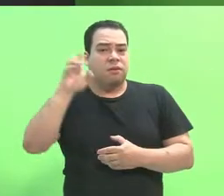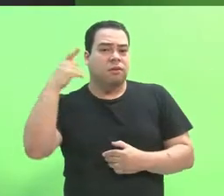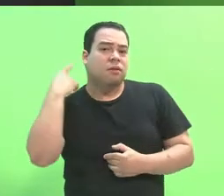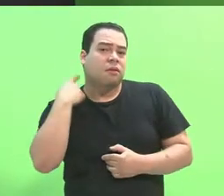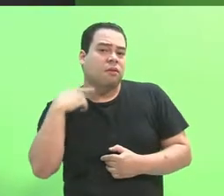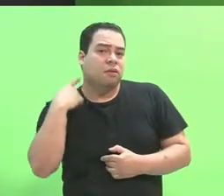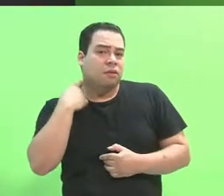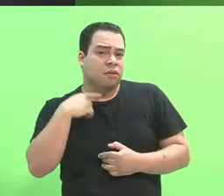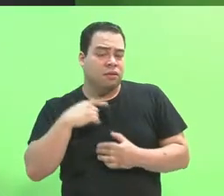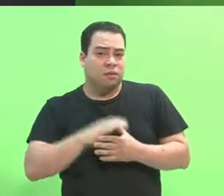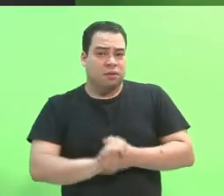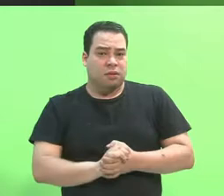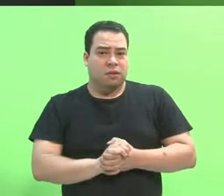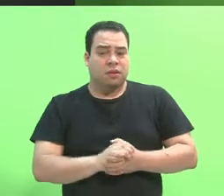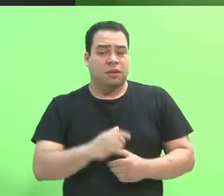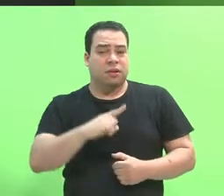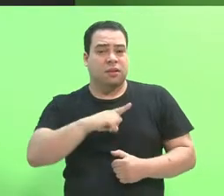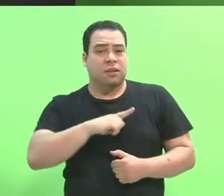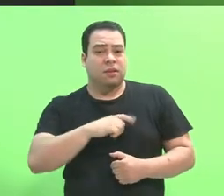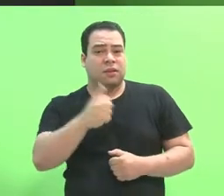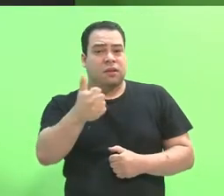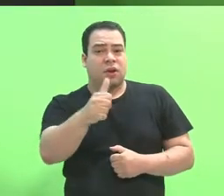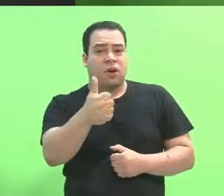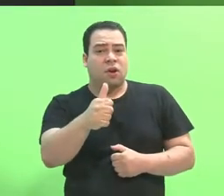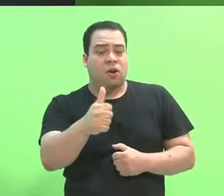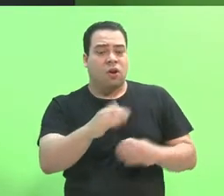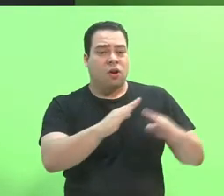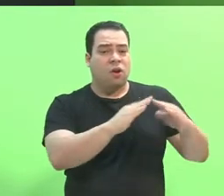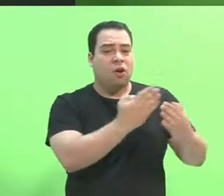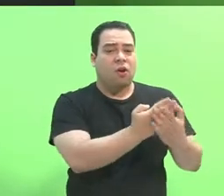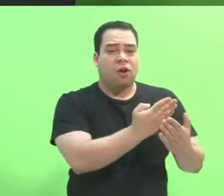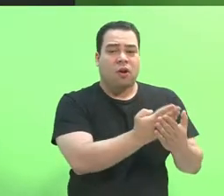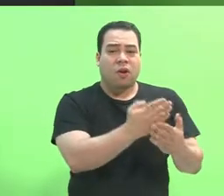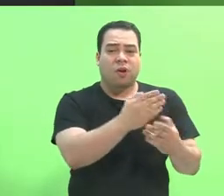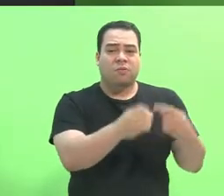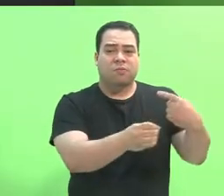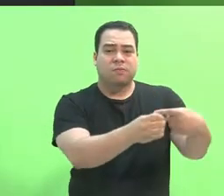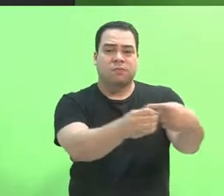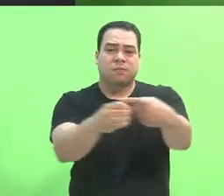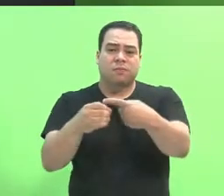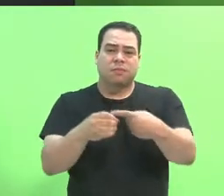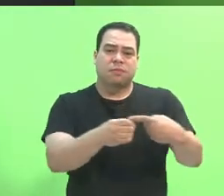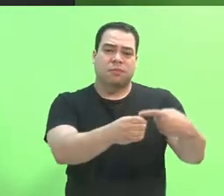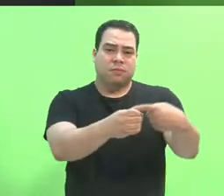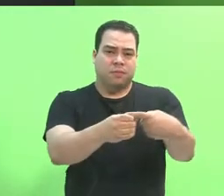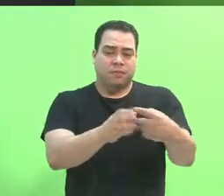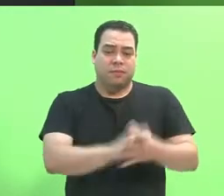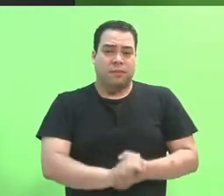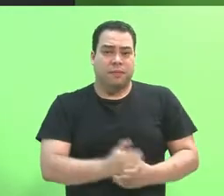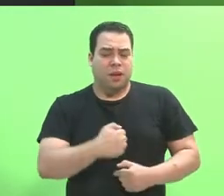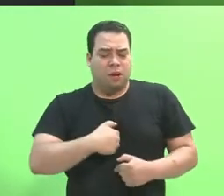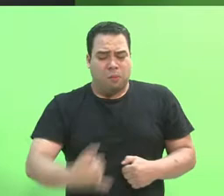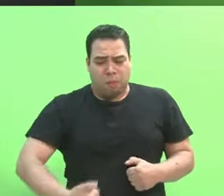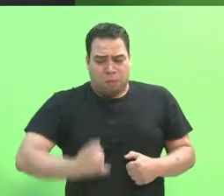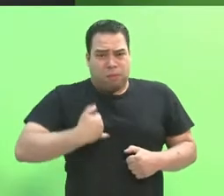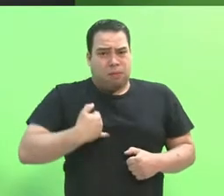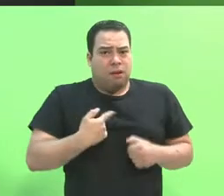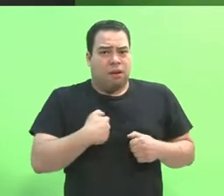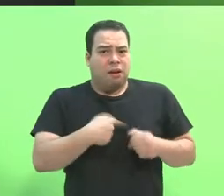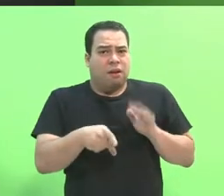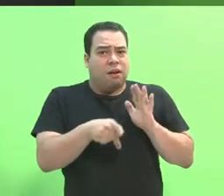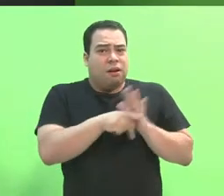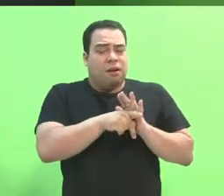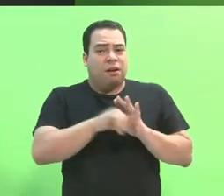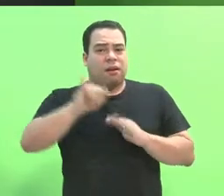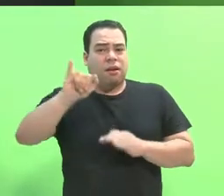Noroeste de Minas, que são representadas pelos 11 campos do IFNMG. Eu tenho muito orgulho de fazer parte desta